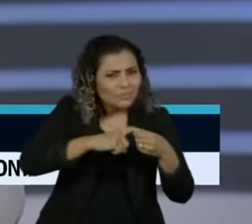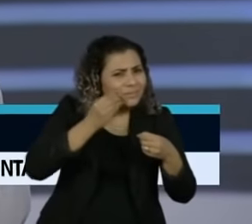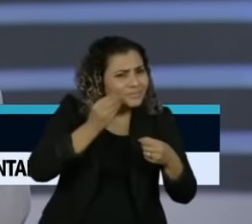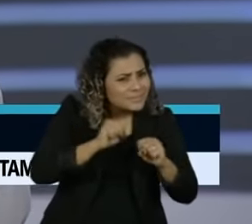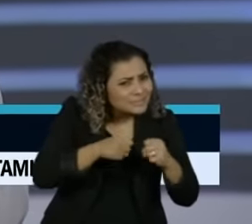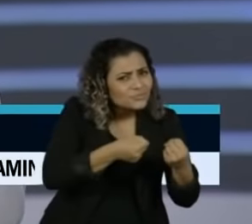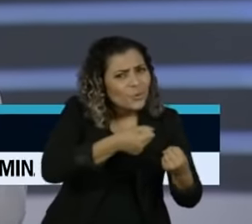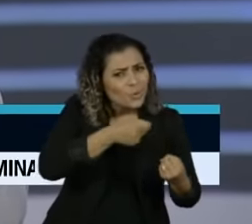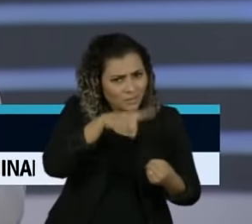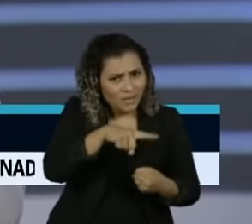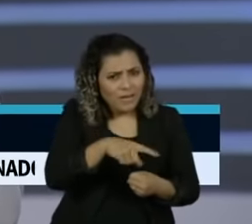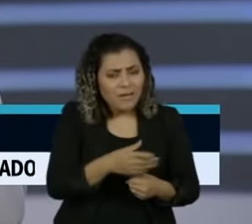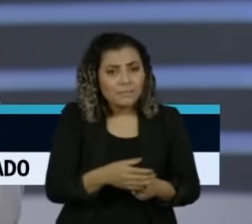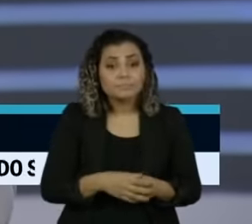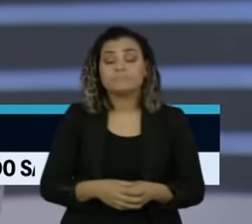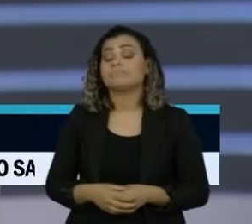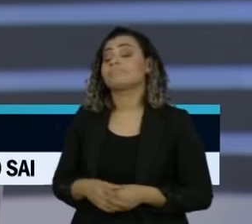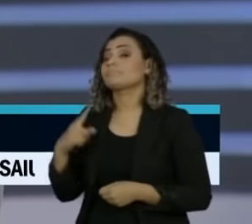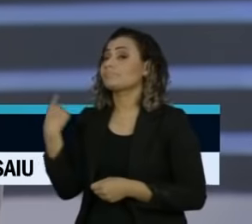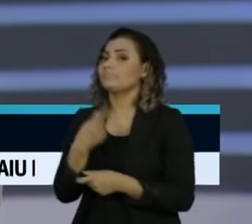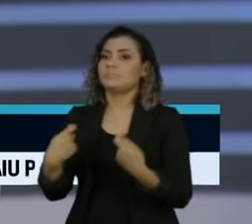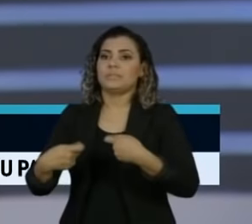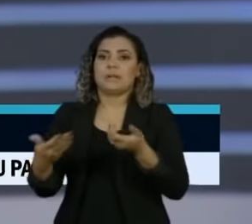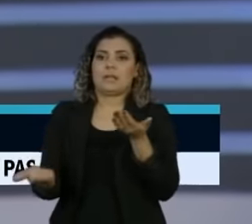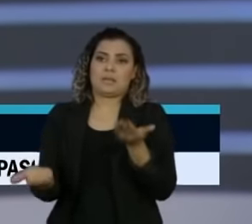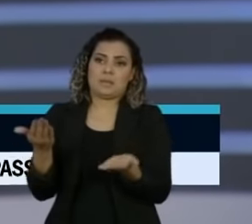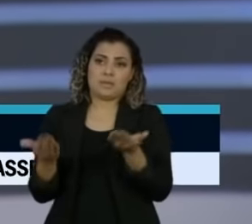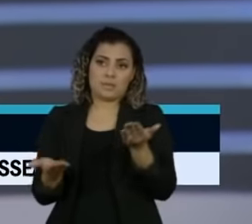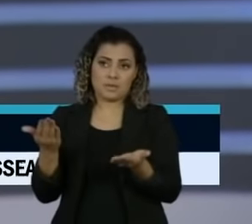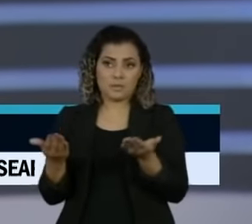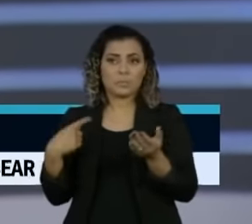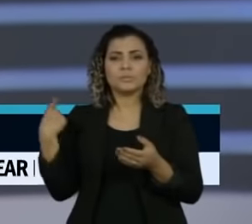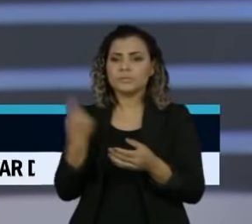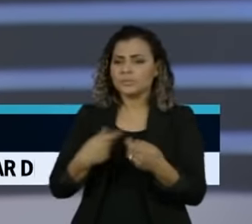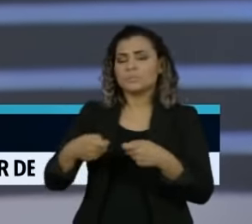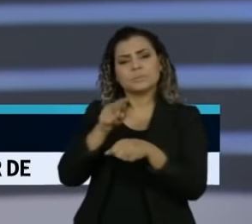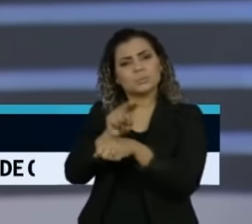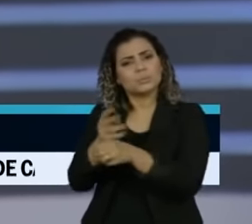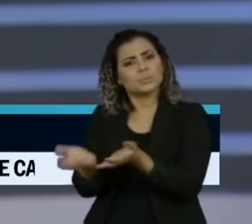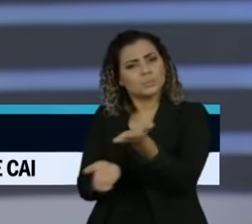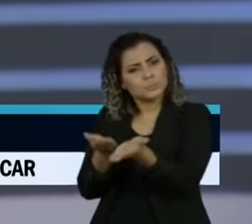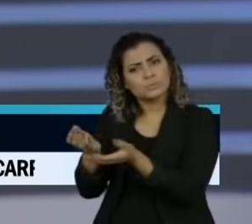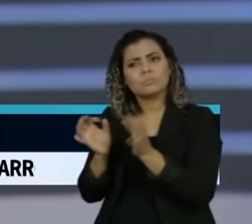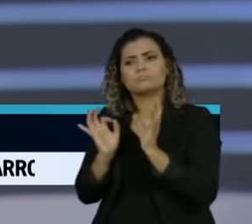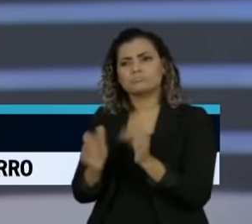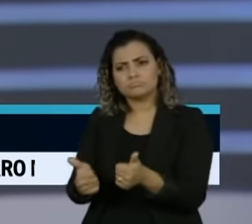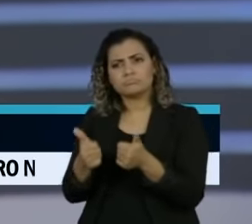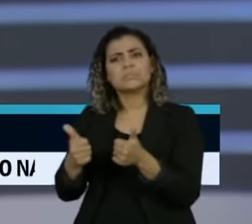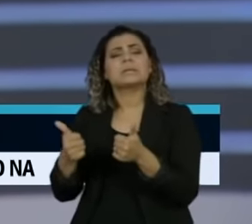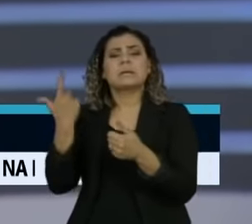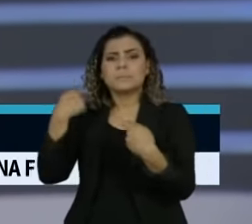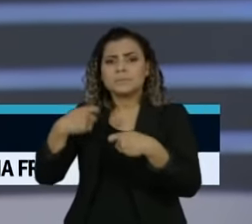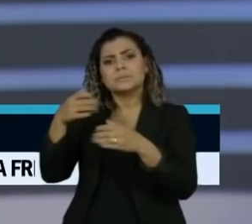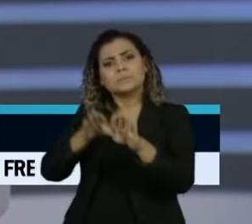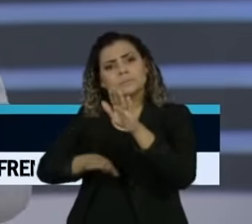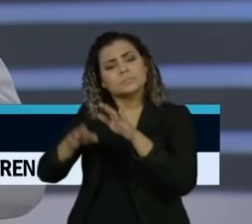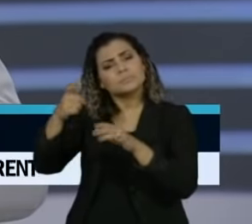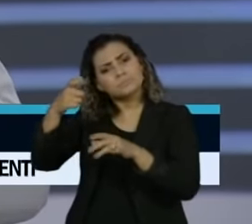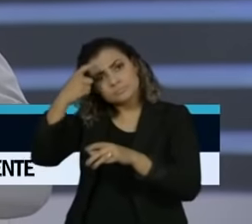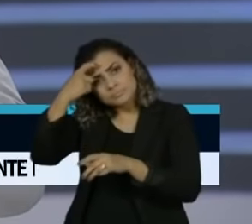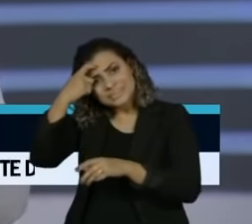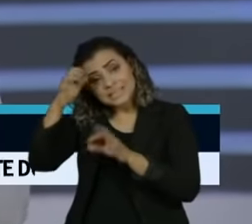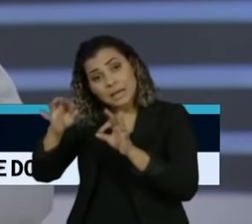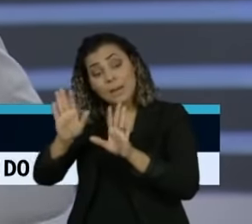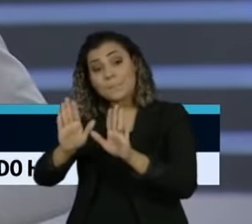precisávamos alcançar um ponto de equilíbrio, precisamos de todos esses cuidados, precisamos de todas essas precauções, mas